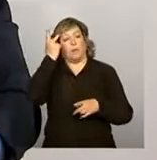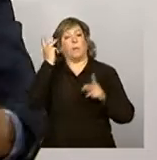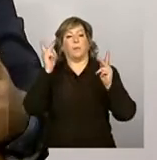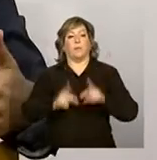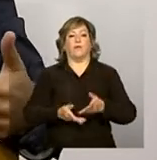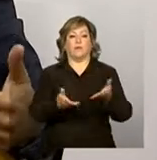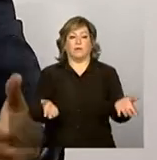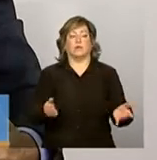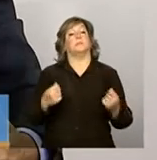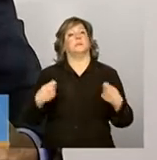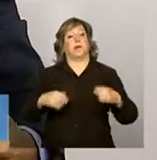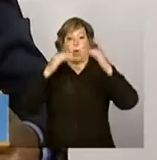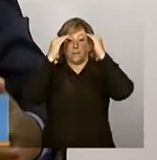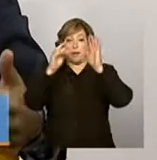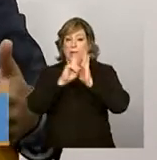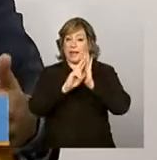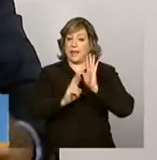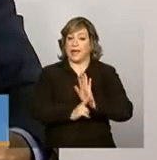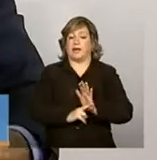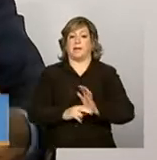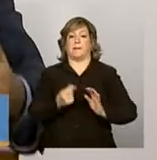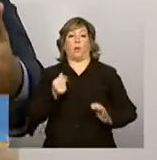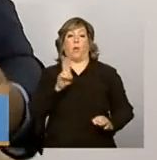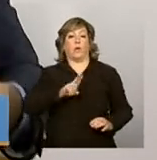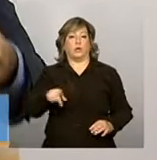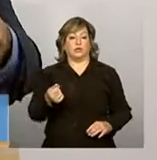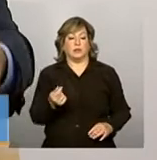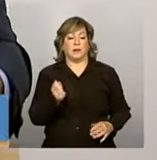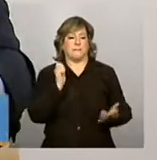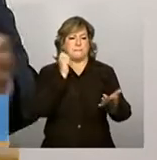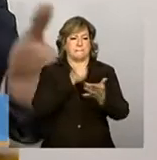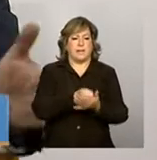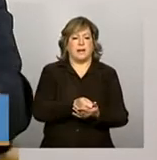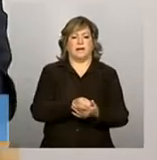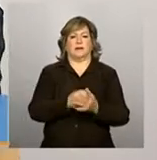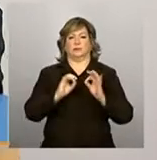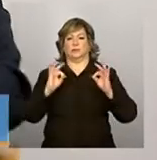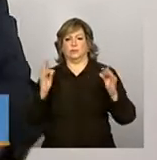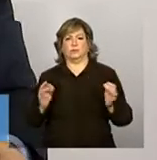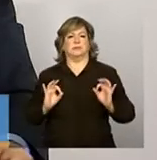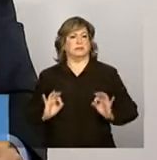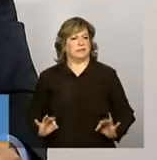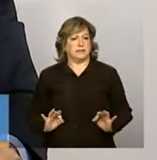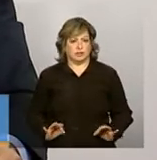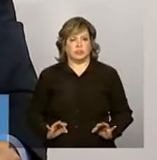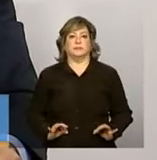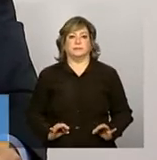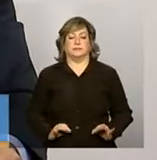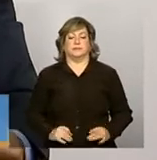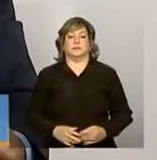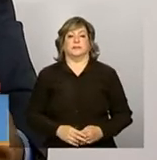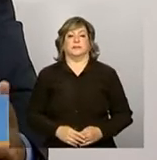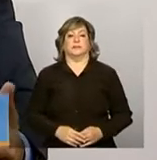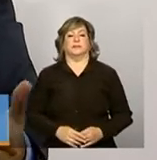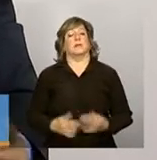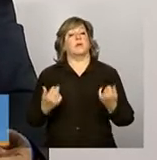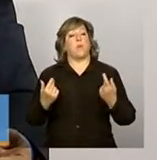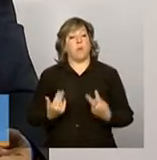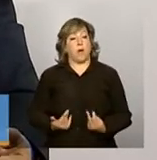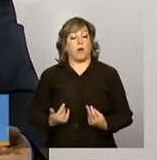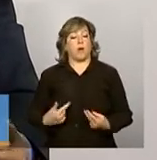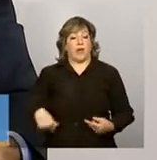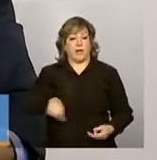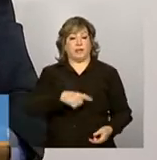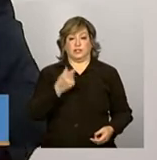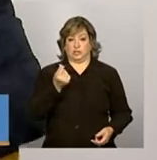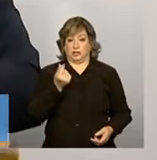gastar. Então, tem que empenhar, tem que liquidar, tem que executar, pagar, tudo certinho. Do mesmo jeito, esses recursos,